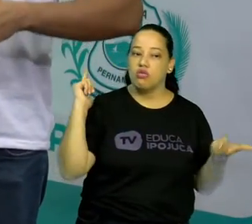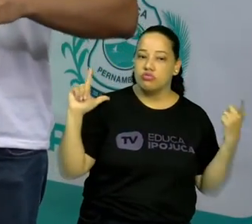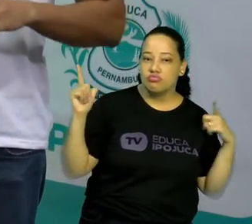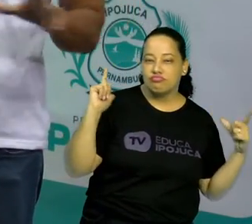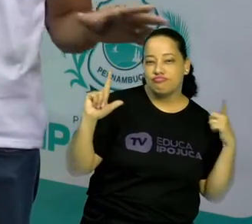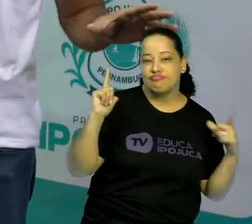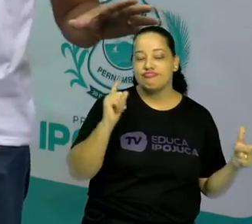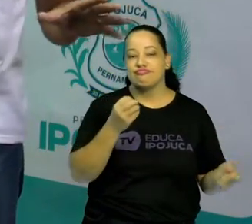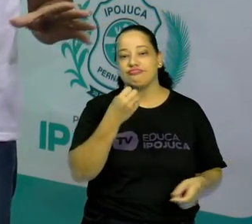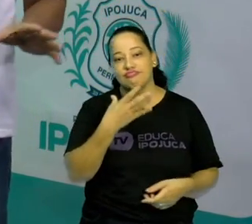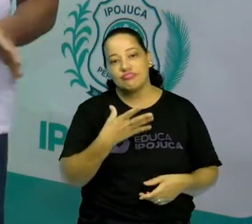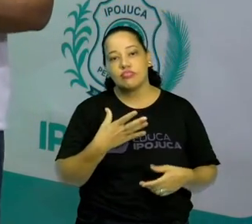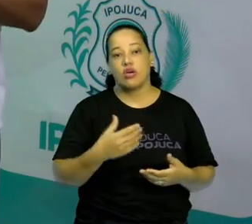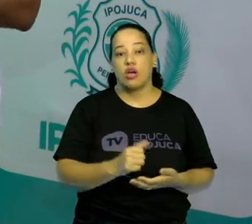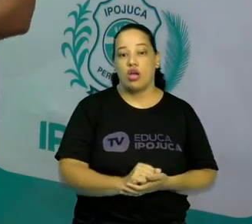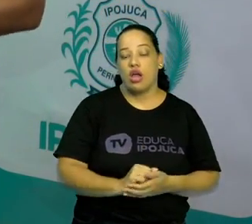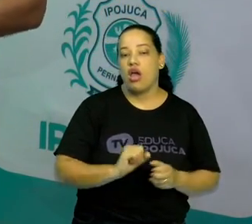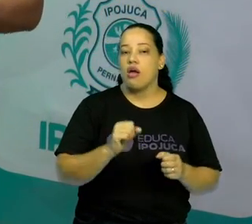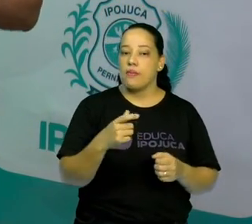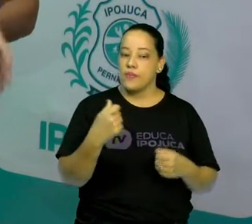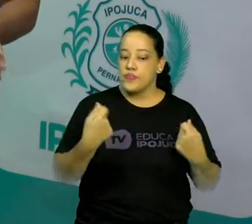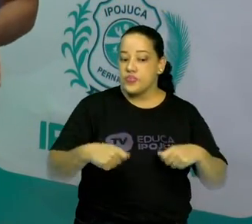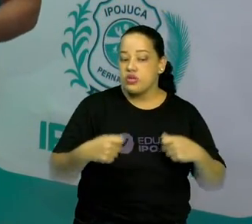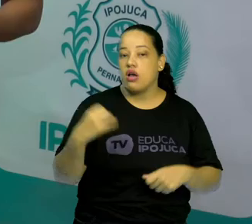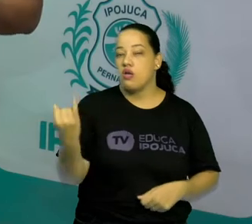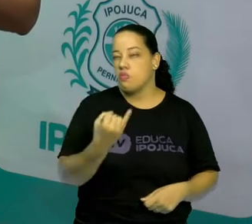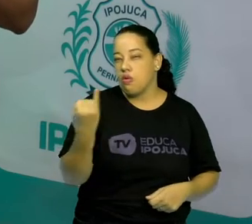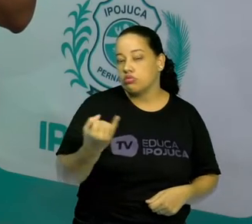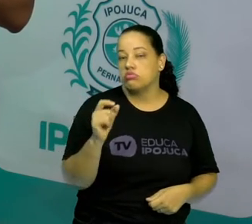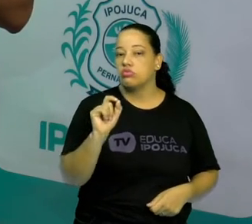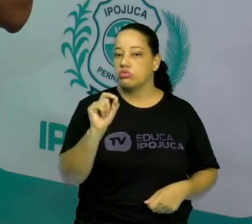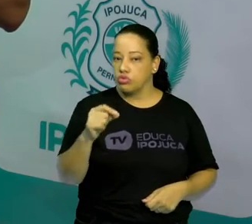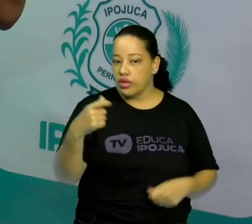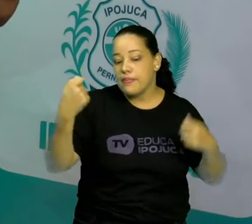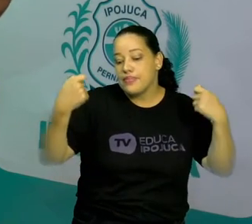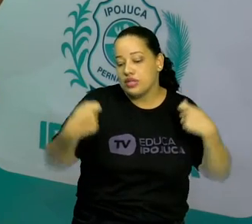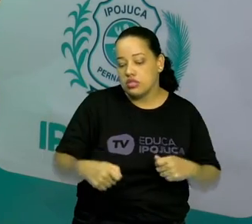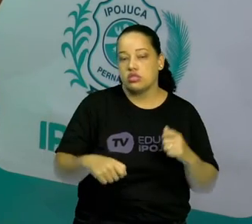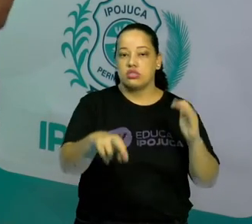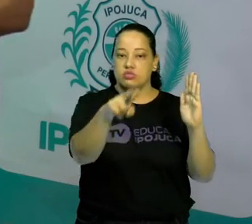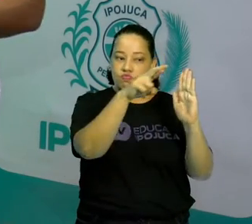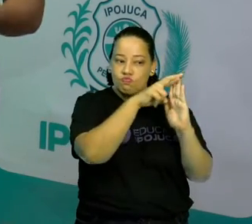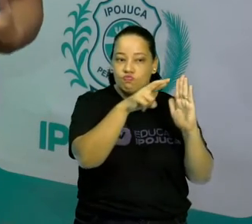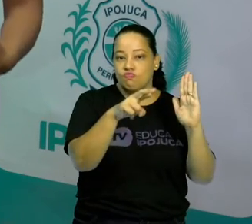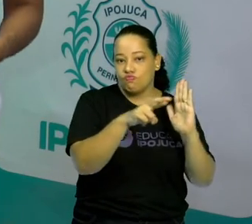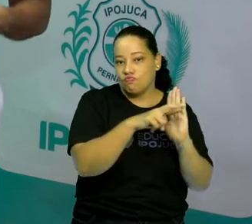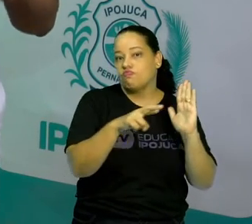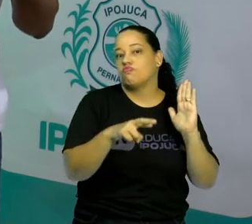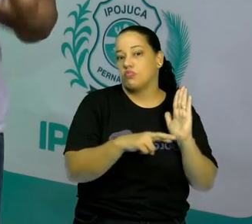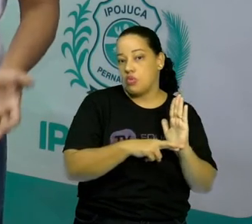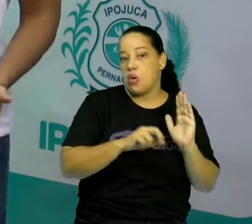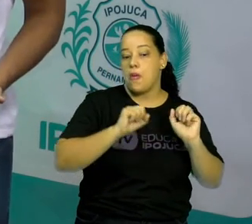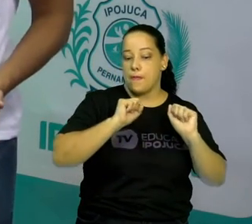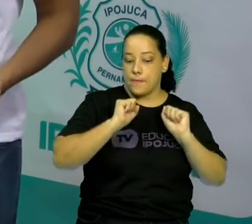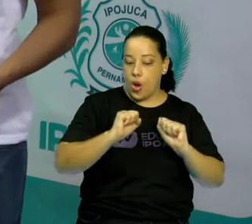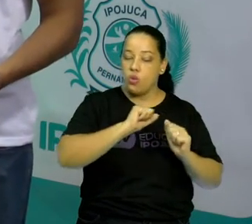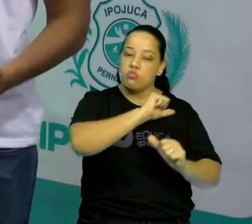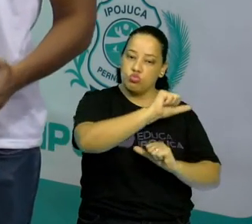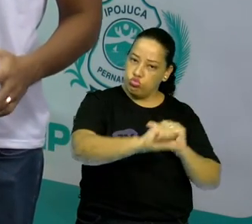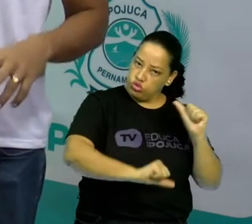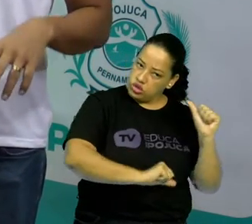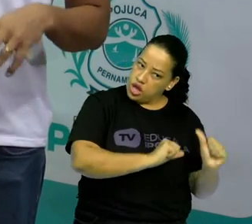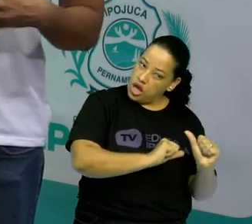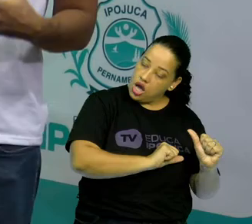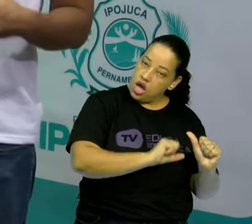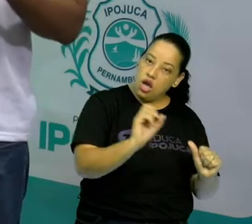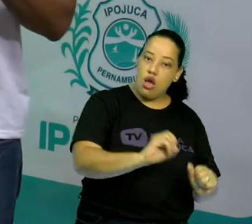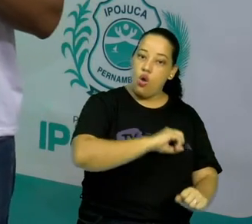sempre claro que devem existir regras. Essas regras podem ser flexíveis, no caso do jogo,